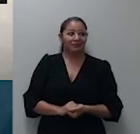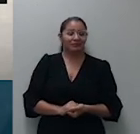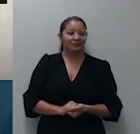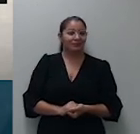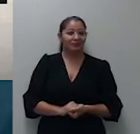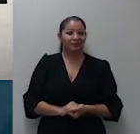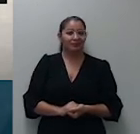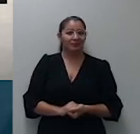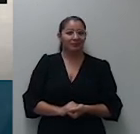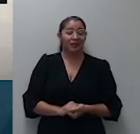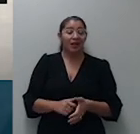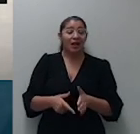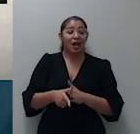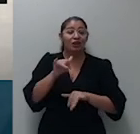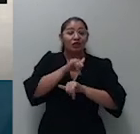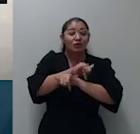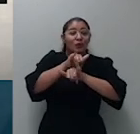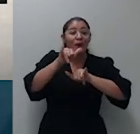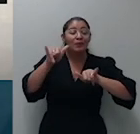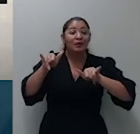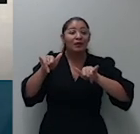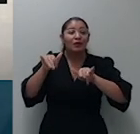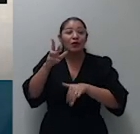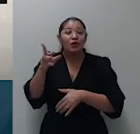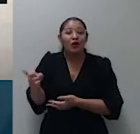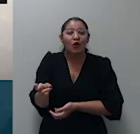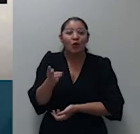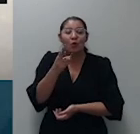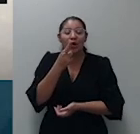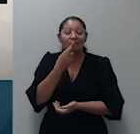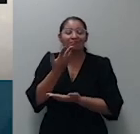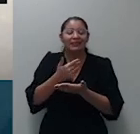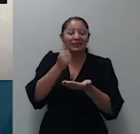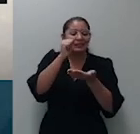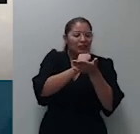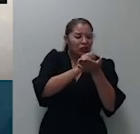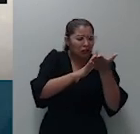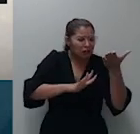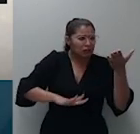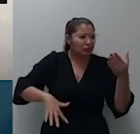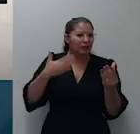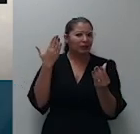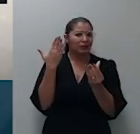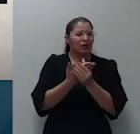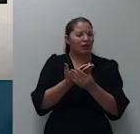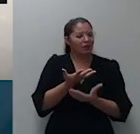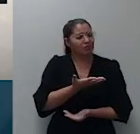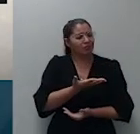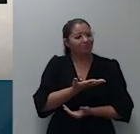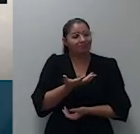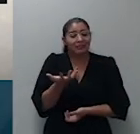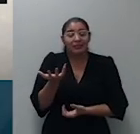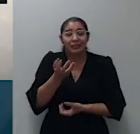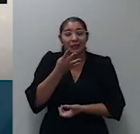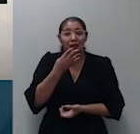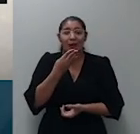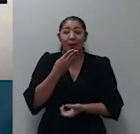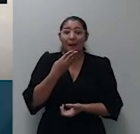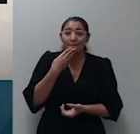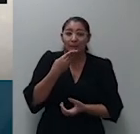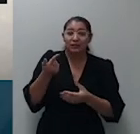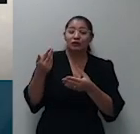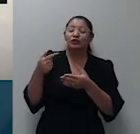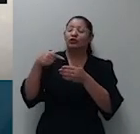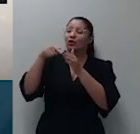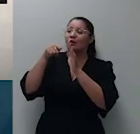encerrarmos eu também recebi uma lista de processos e queria pedir a prorrogação de vista no recurso